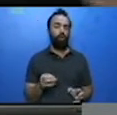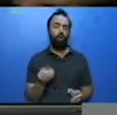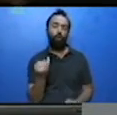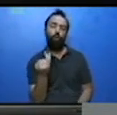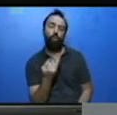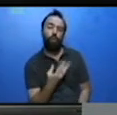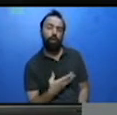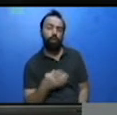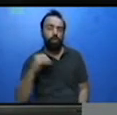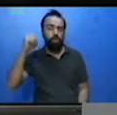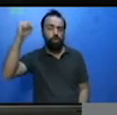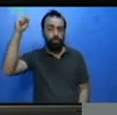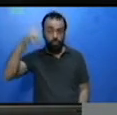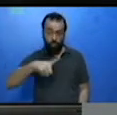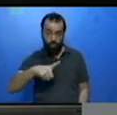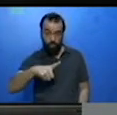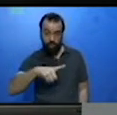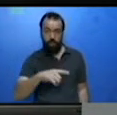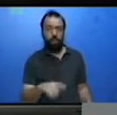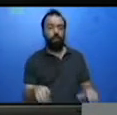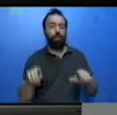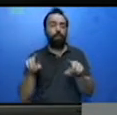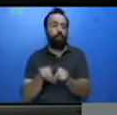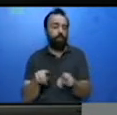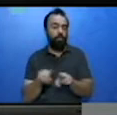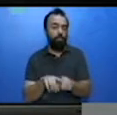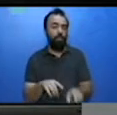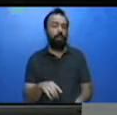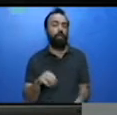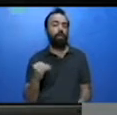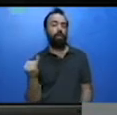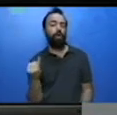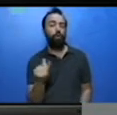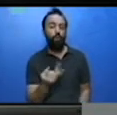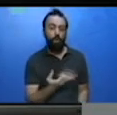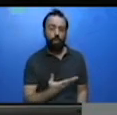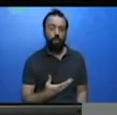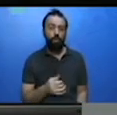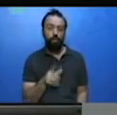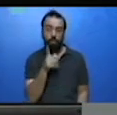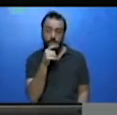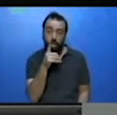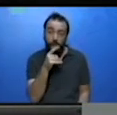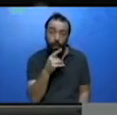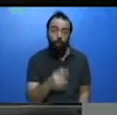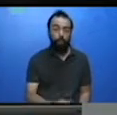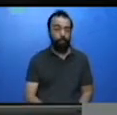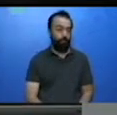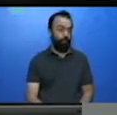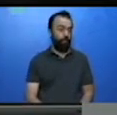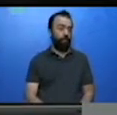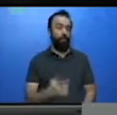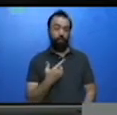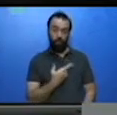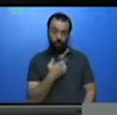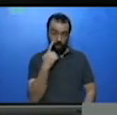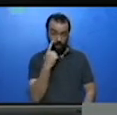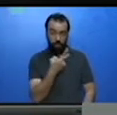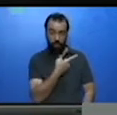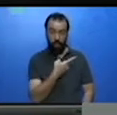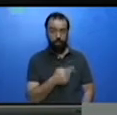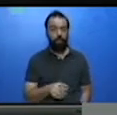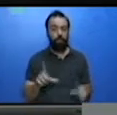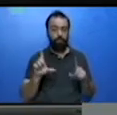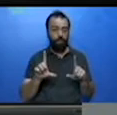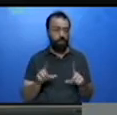vamos lá. Já disponibilizamos aqui conforme a quantidade do sol e da rega. É